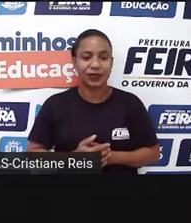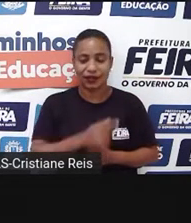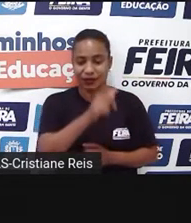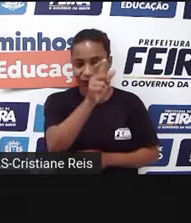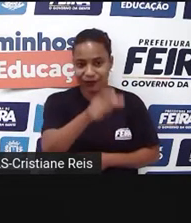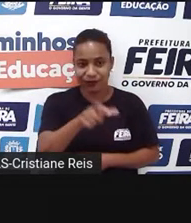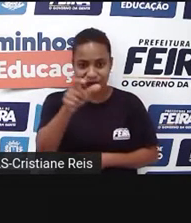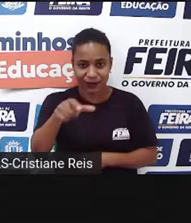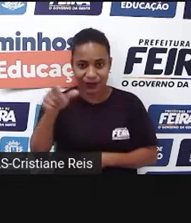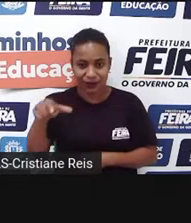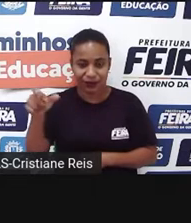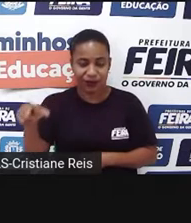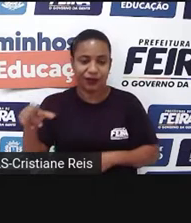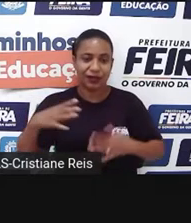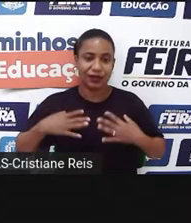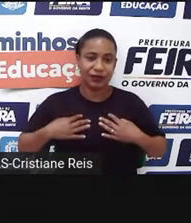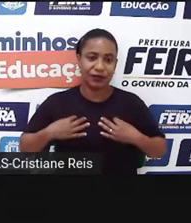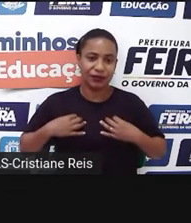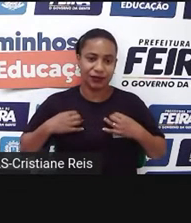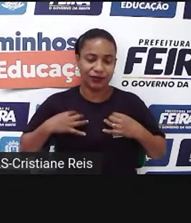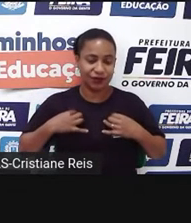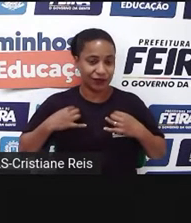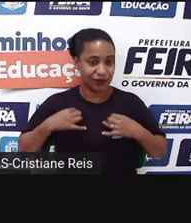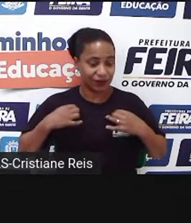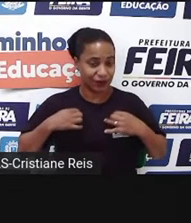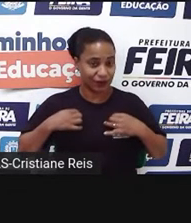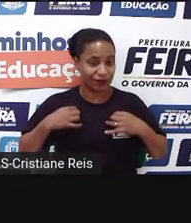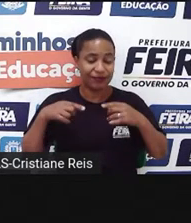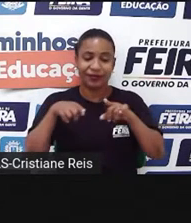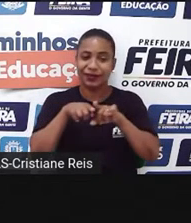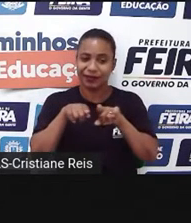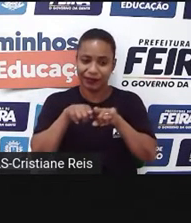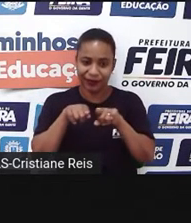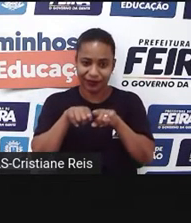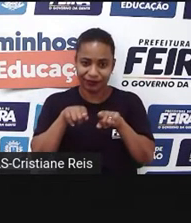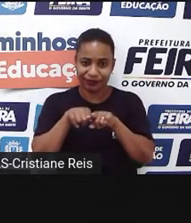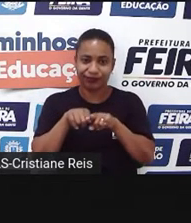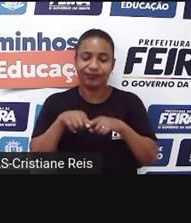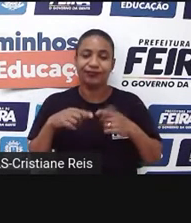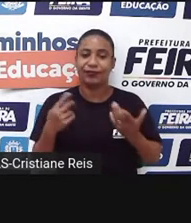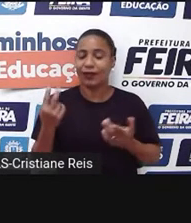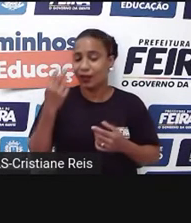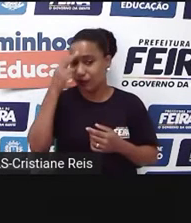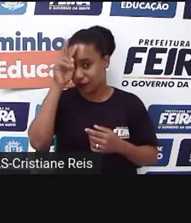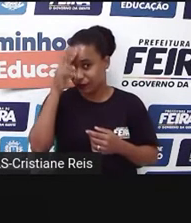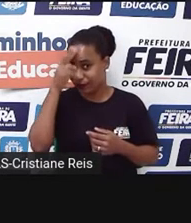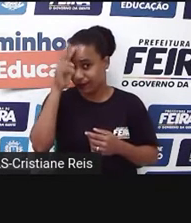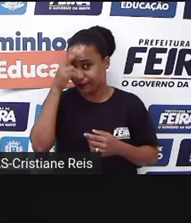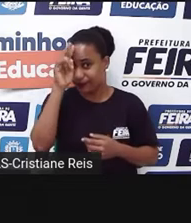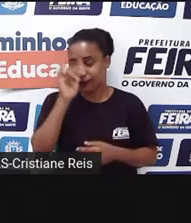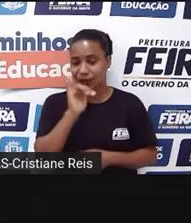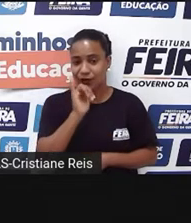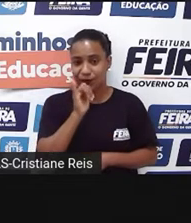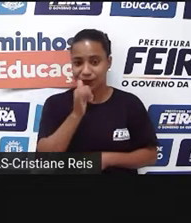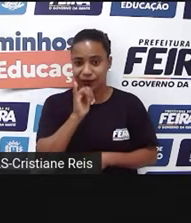têm um figurino também que está relacionado com o que ele vai contar na história. E existe a sonoplastia, que são